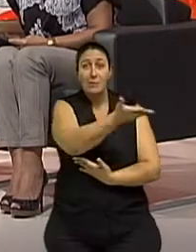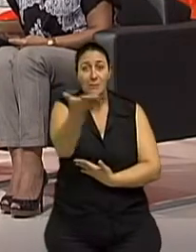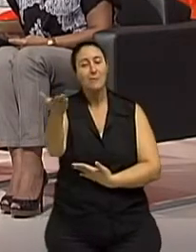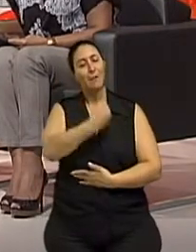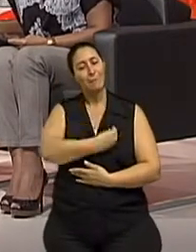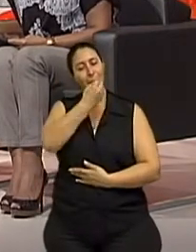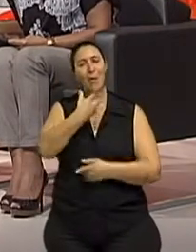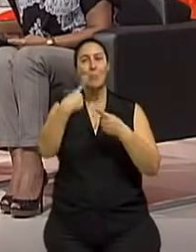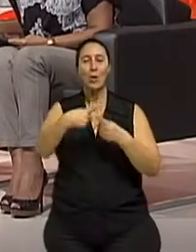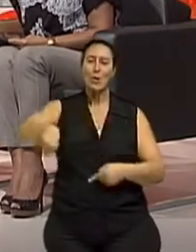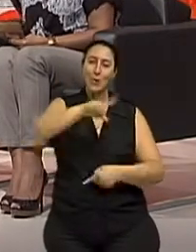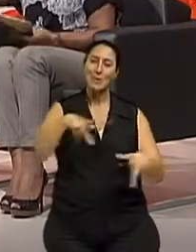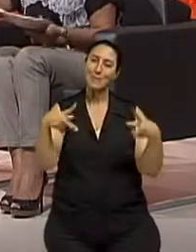viva bem, porque a gente...